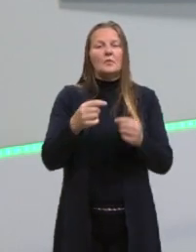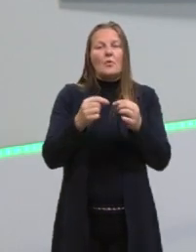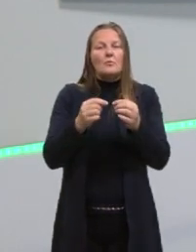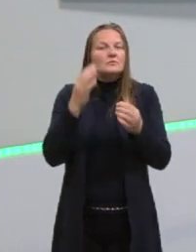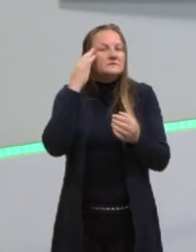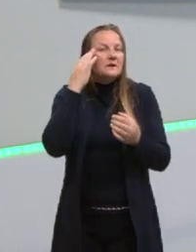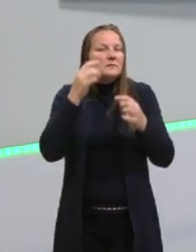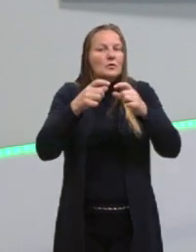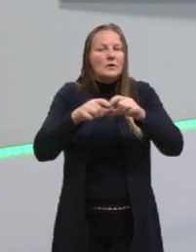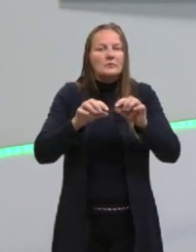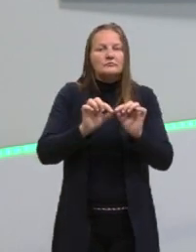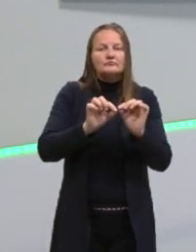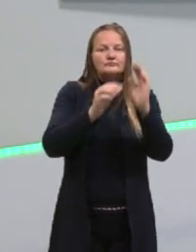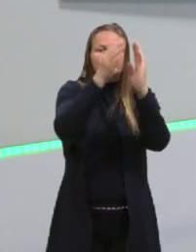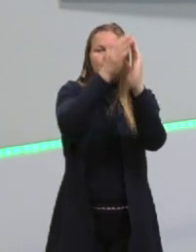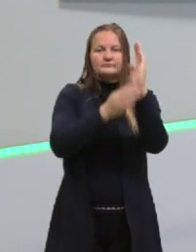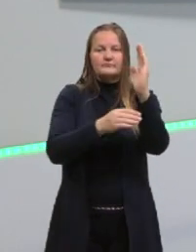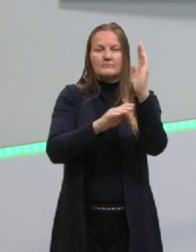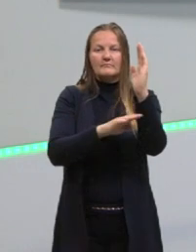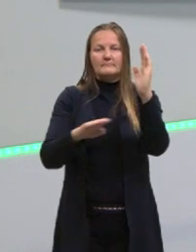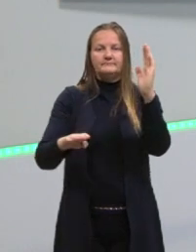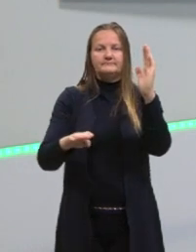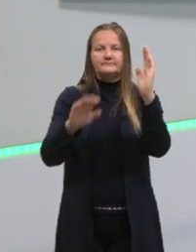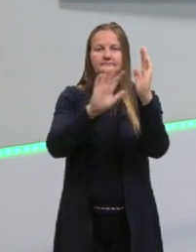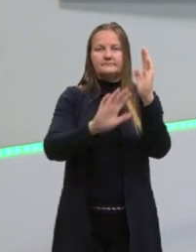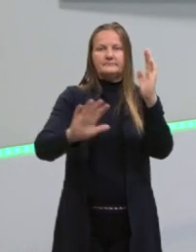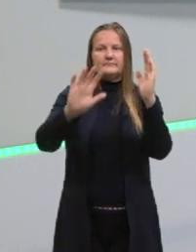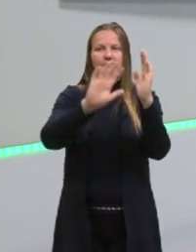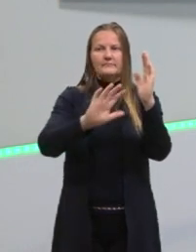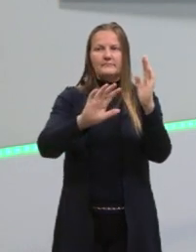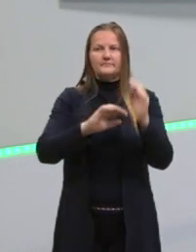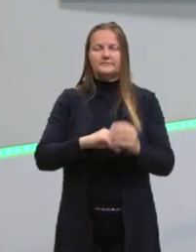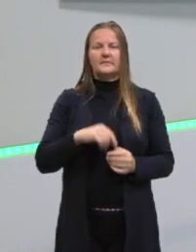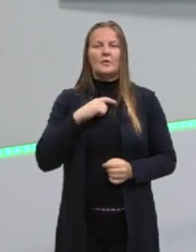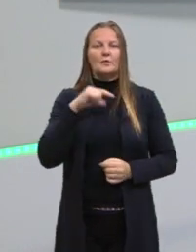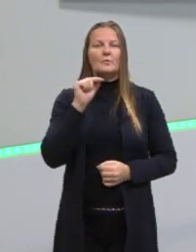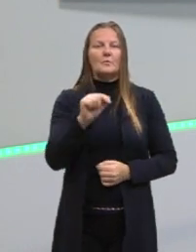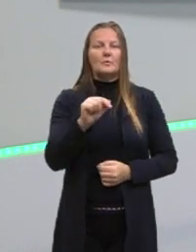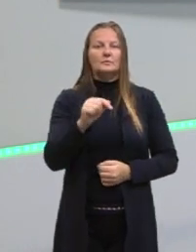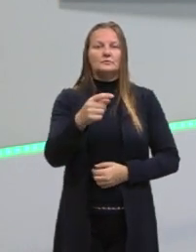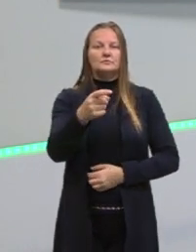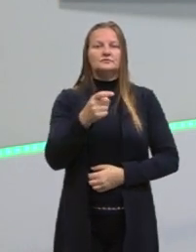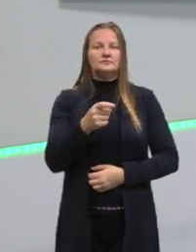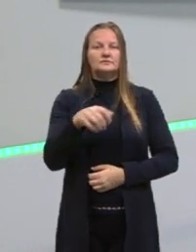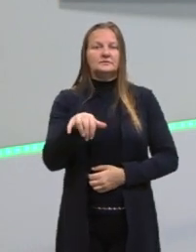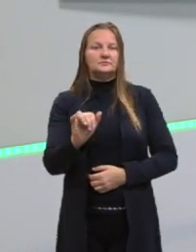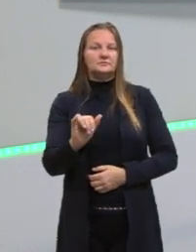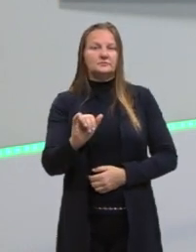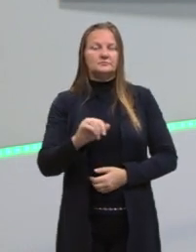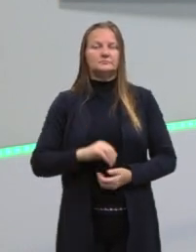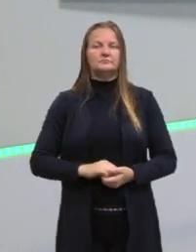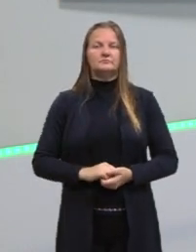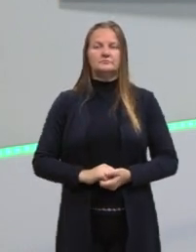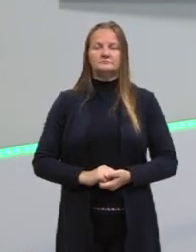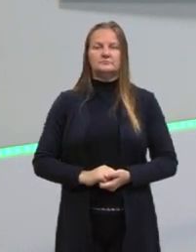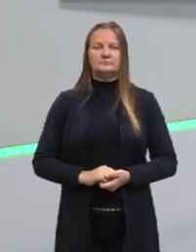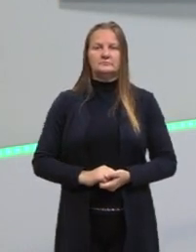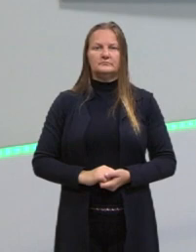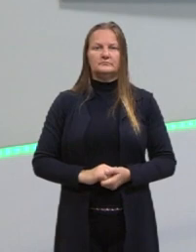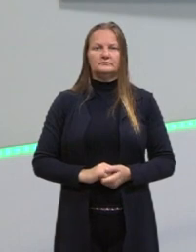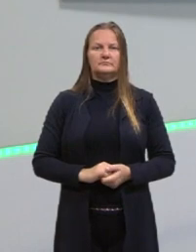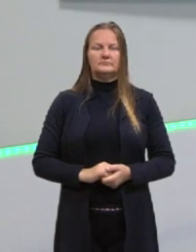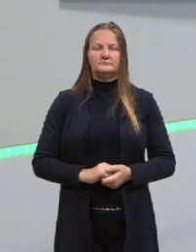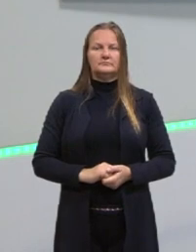coordenadas, assim, de uma forma geral. Esse ponto vai ser o ponto chamado X e Y, o par